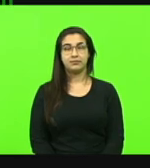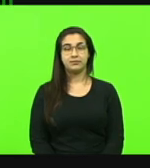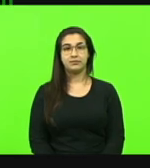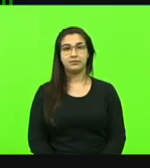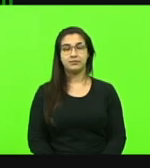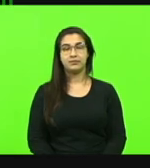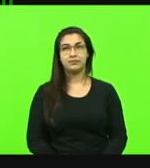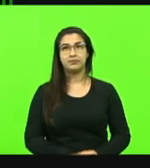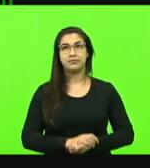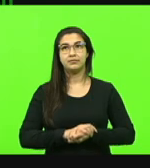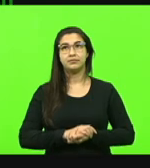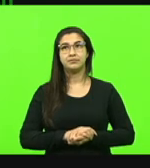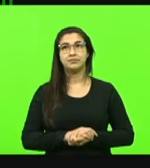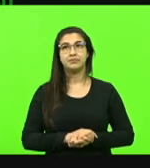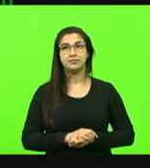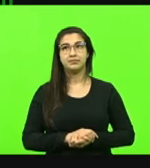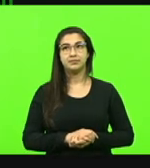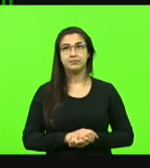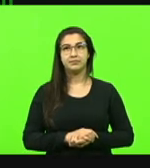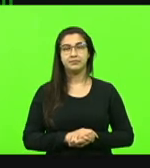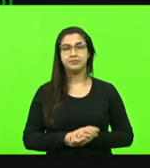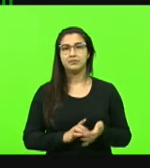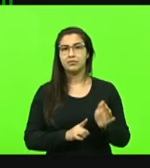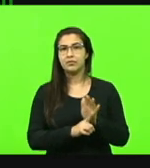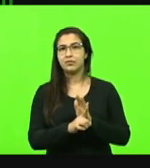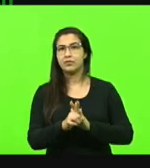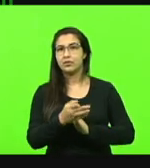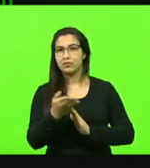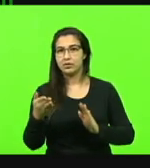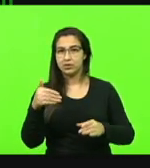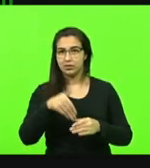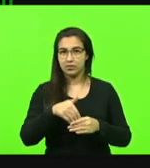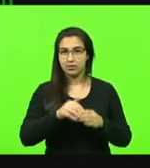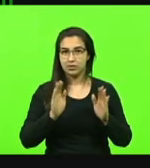Pela ordem, senhor presidente. senhores deputados do setor do exercício, direito de voto?